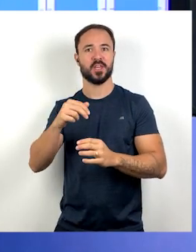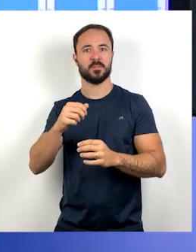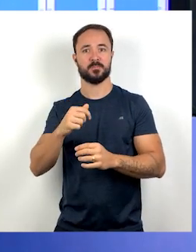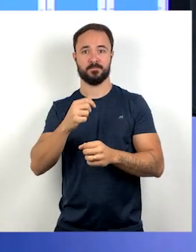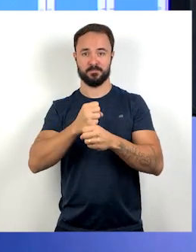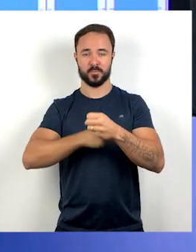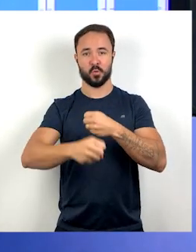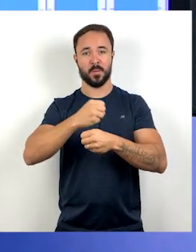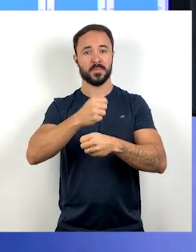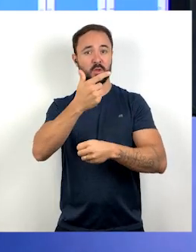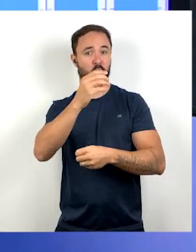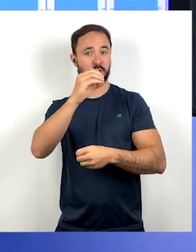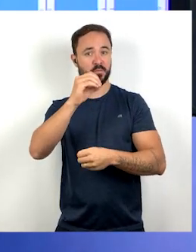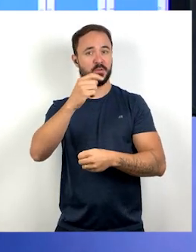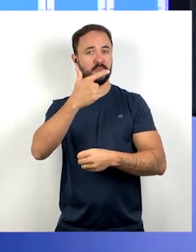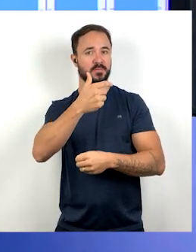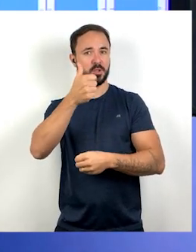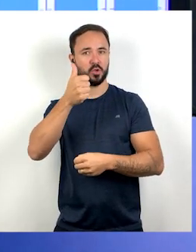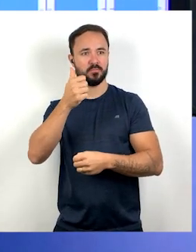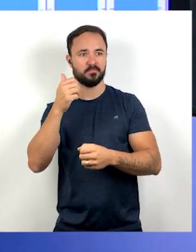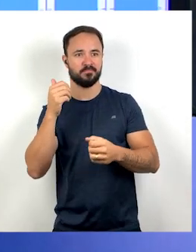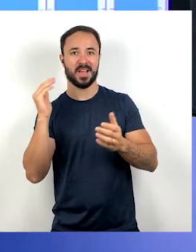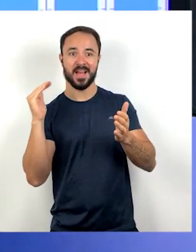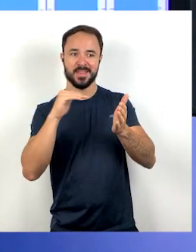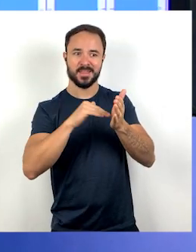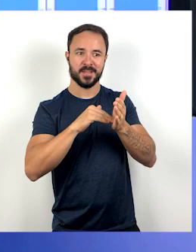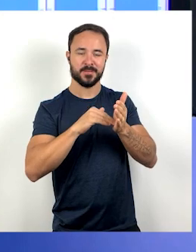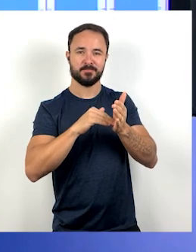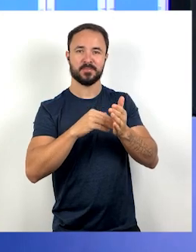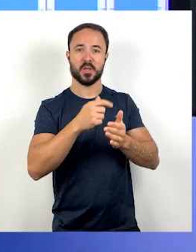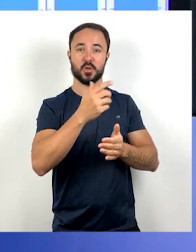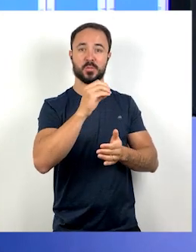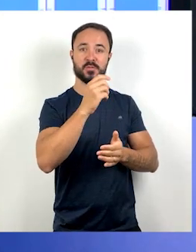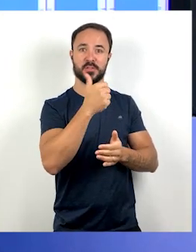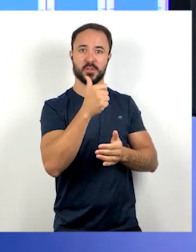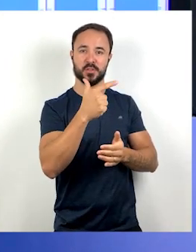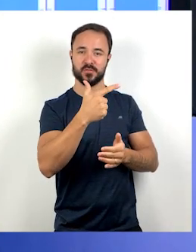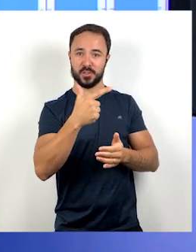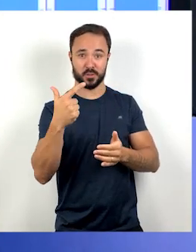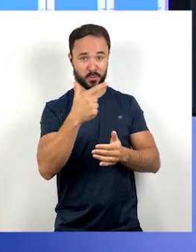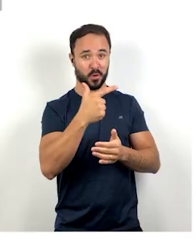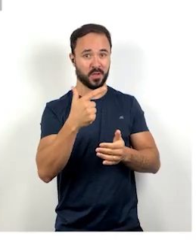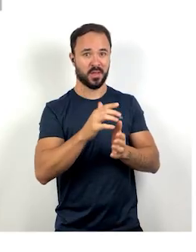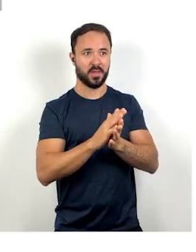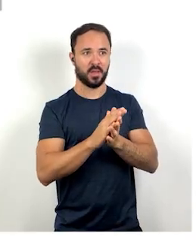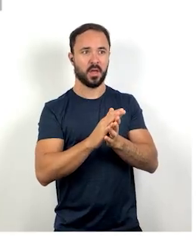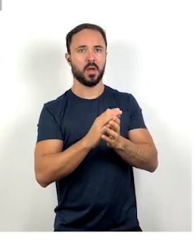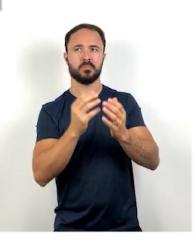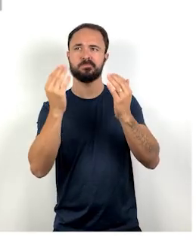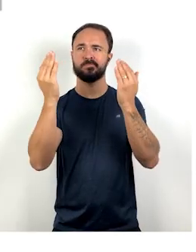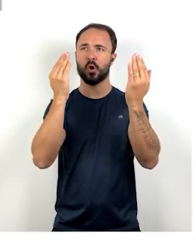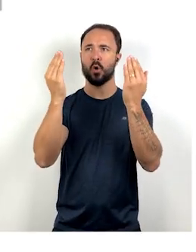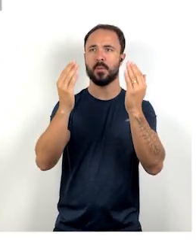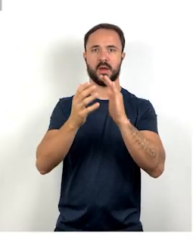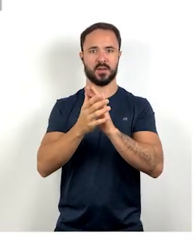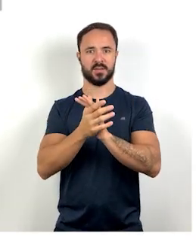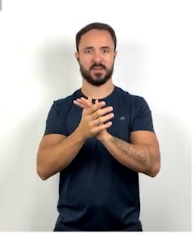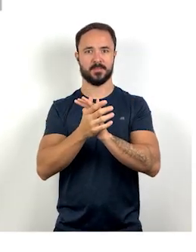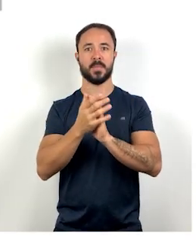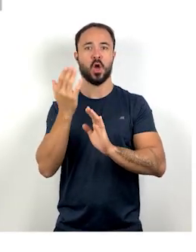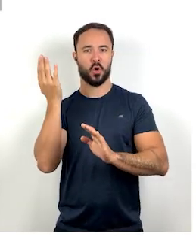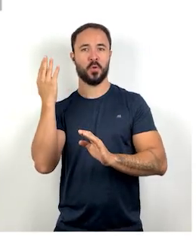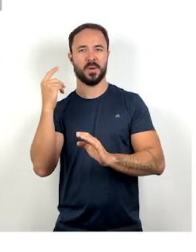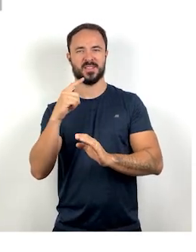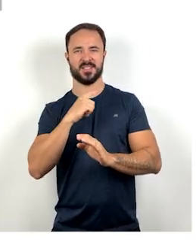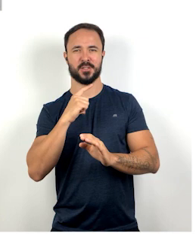medido, né? Em novembro de 2022 nós tínhamos 8.1% da população